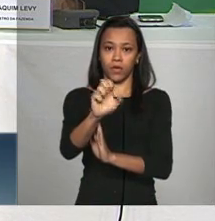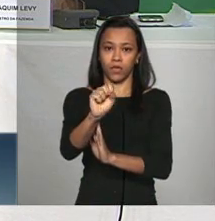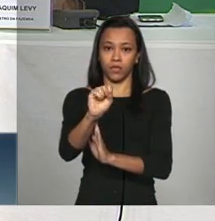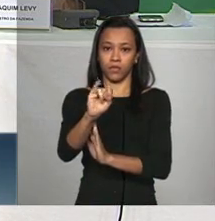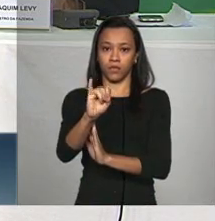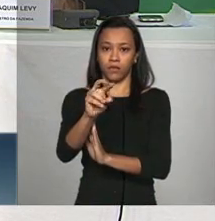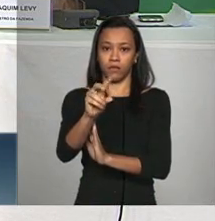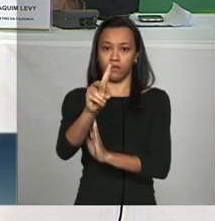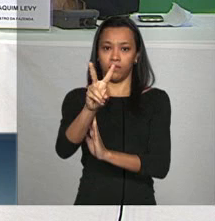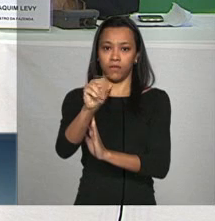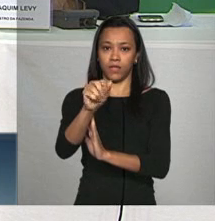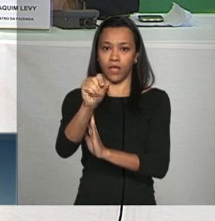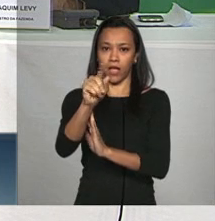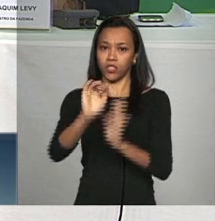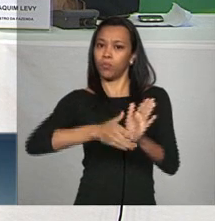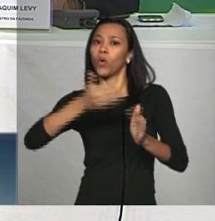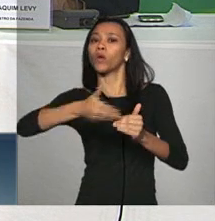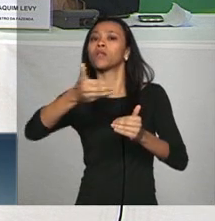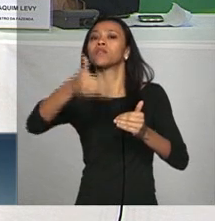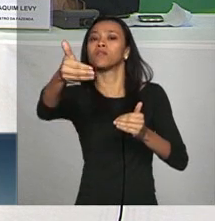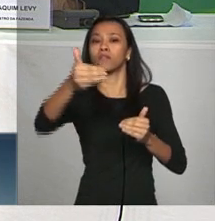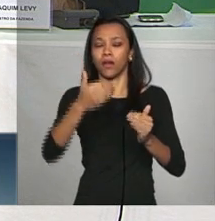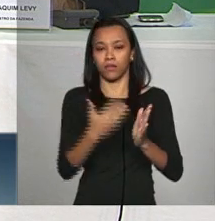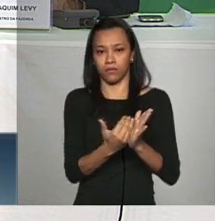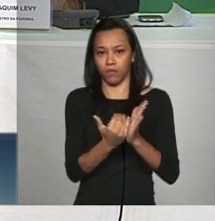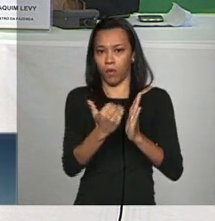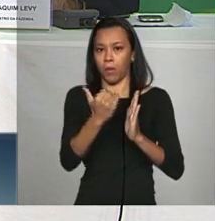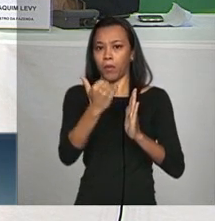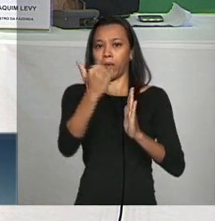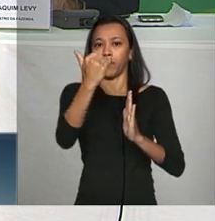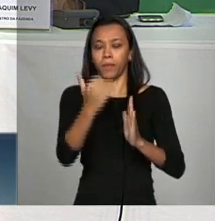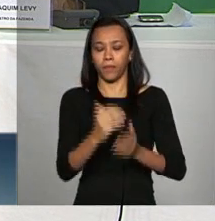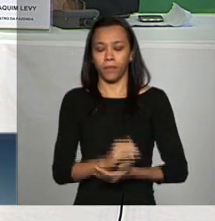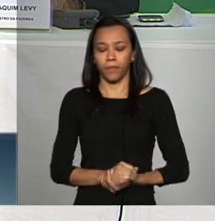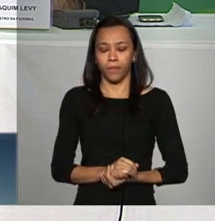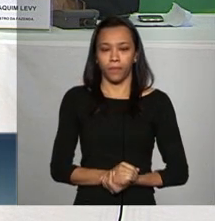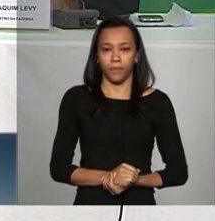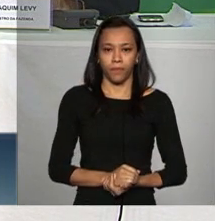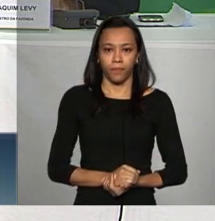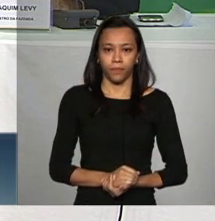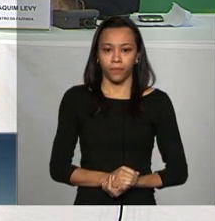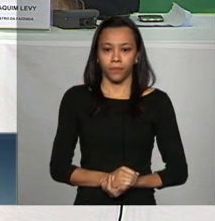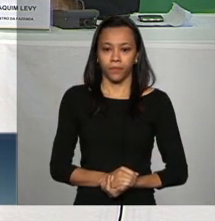próxima bom dia ministros Antônio eu falo eu falo no final